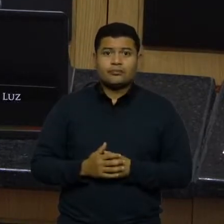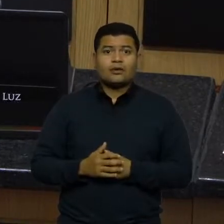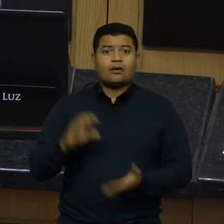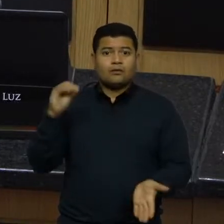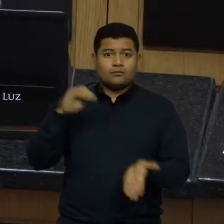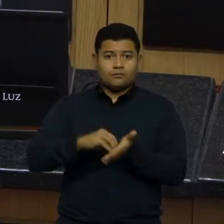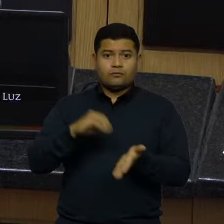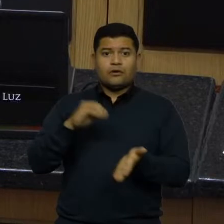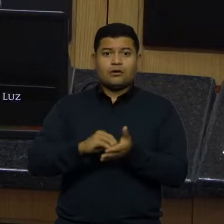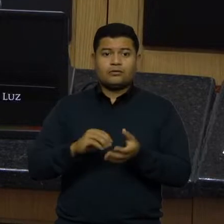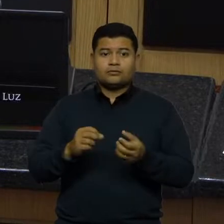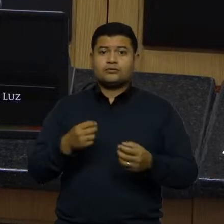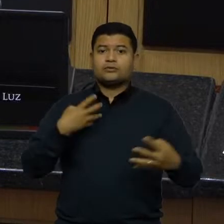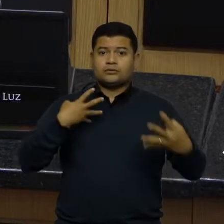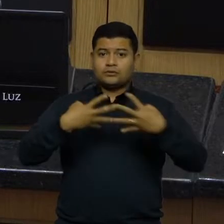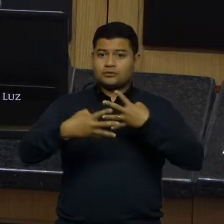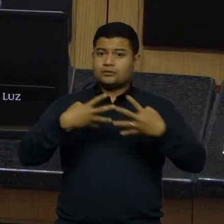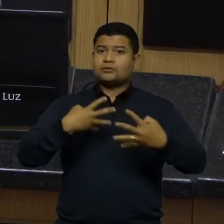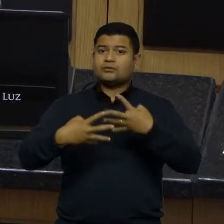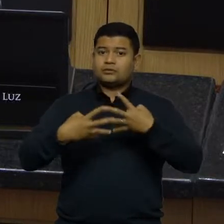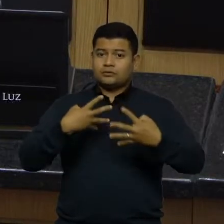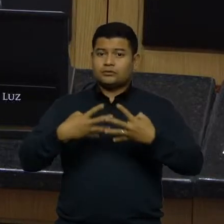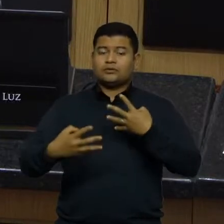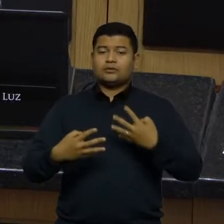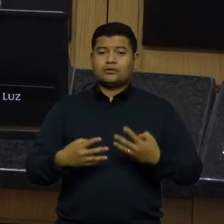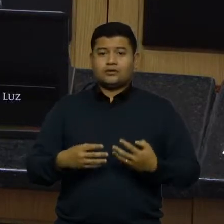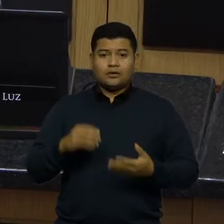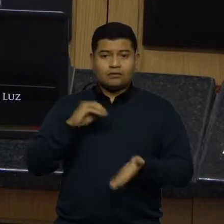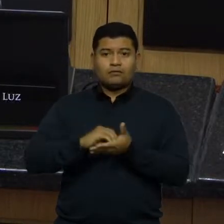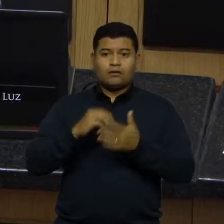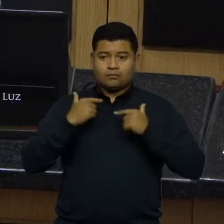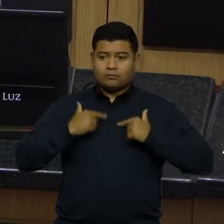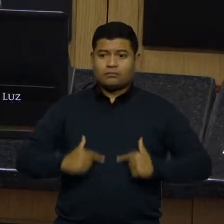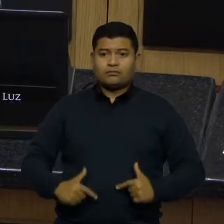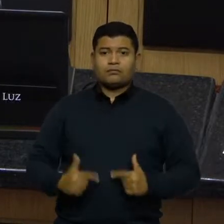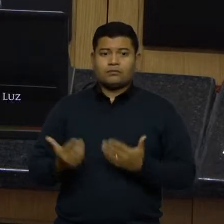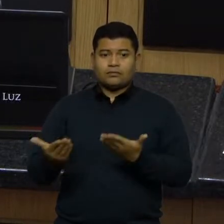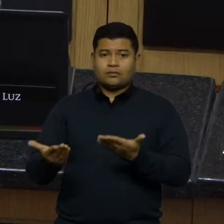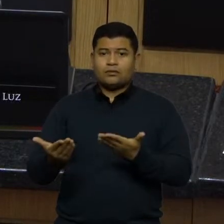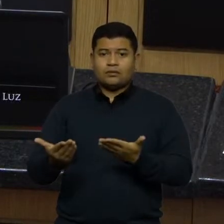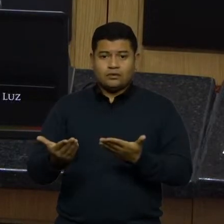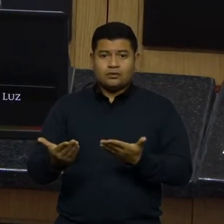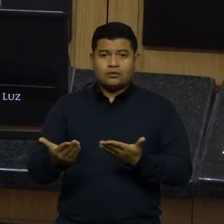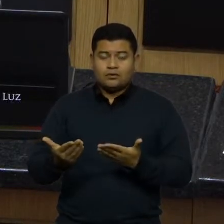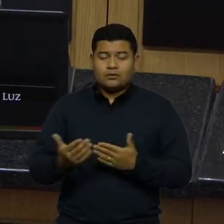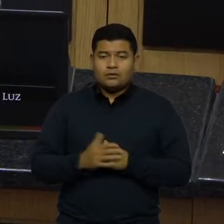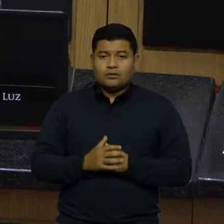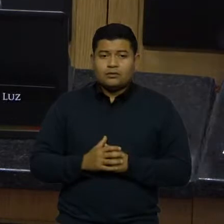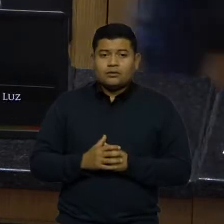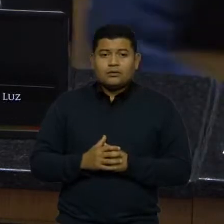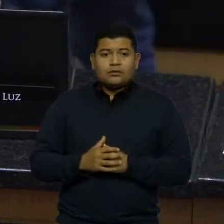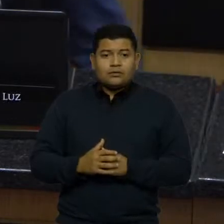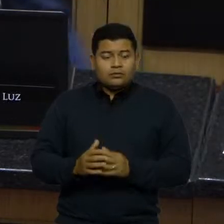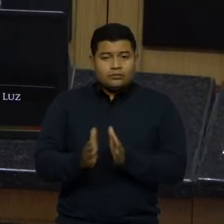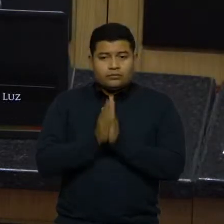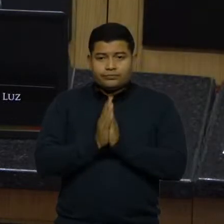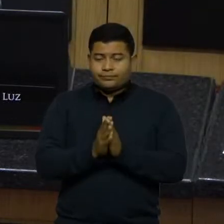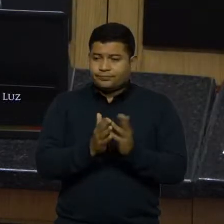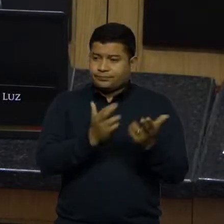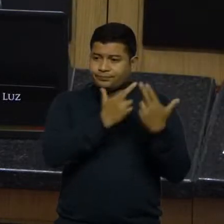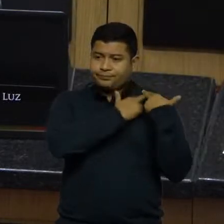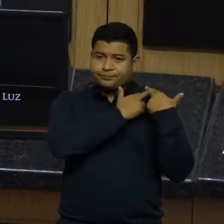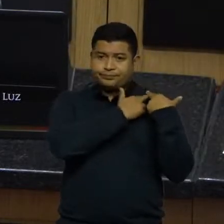transparência, falta idoneidade nesse processo. Então, por gentileza, senhores deputados, por uma questão de responsabilidade,